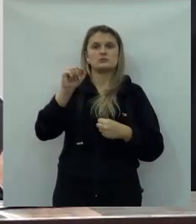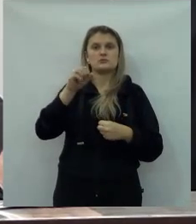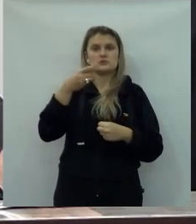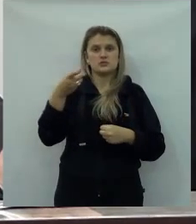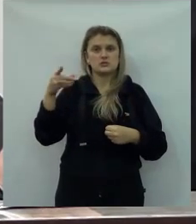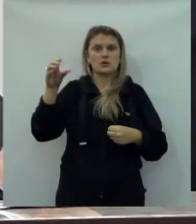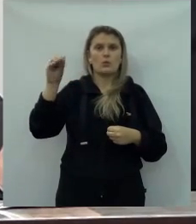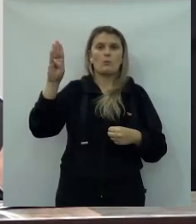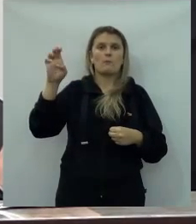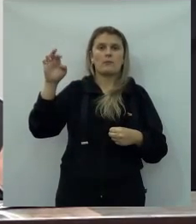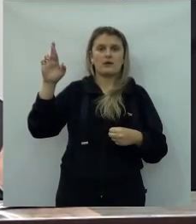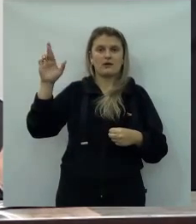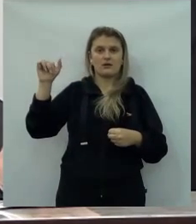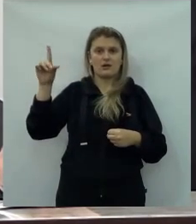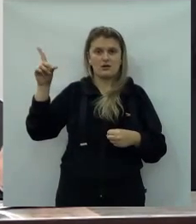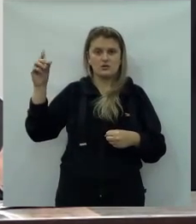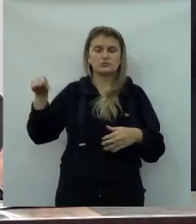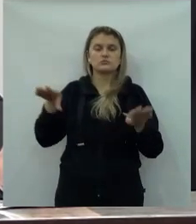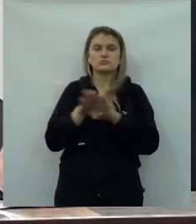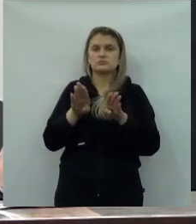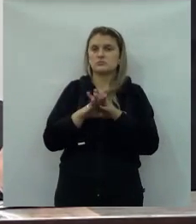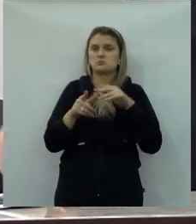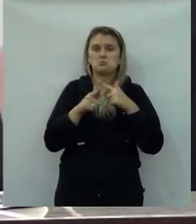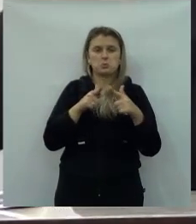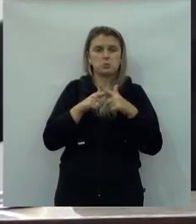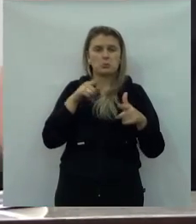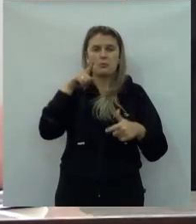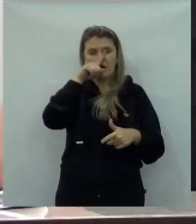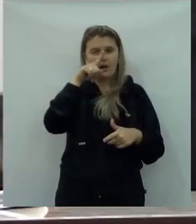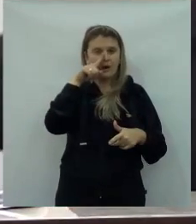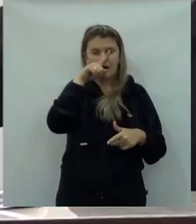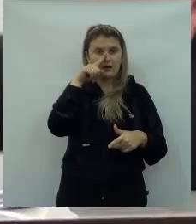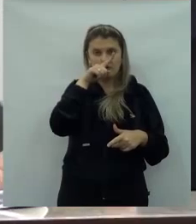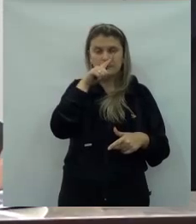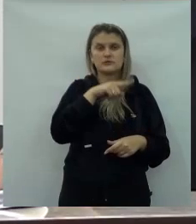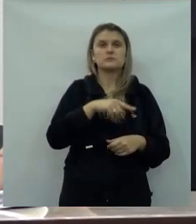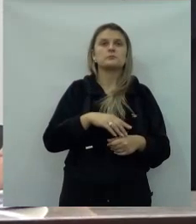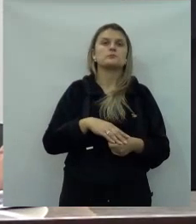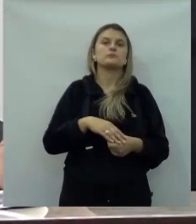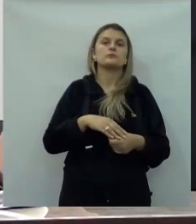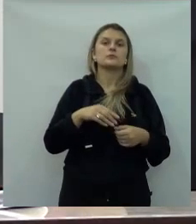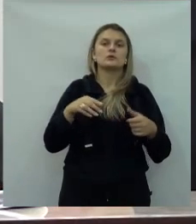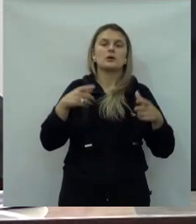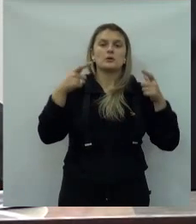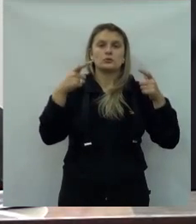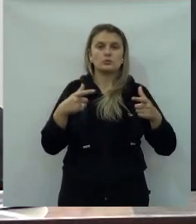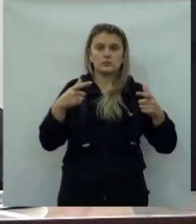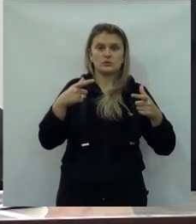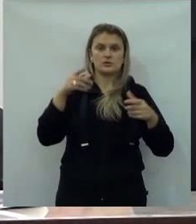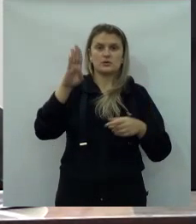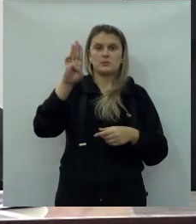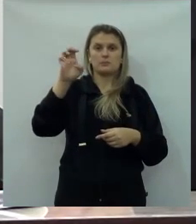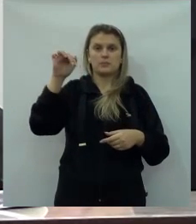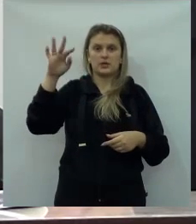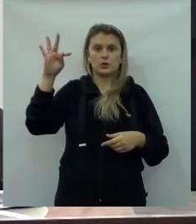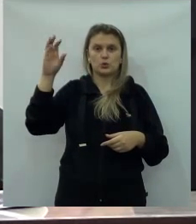lá do São Bernardo, como o problema tão grave do